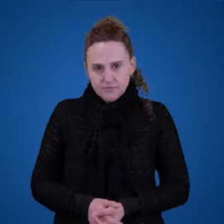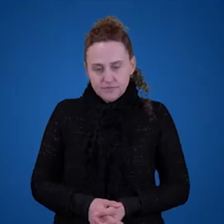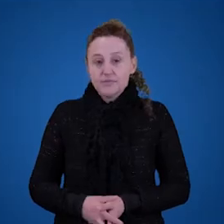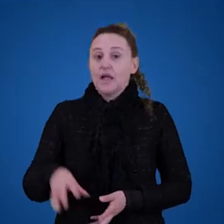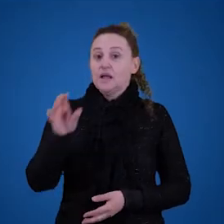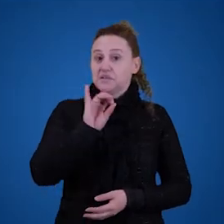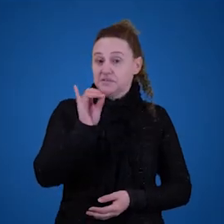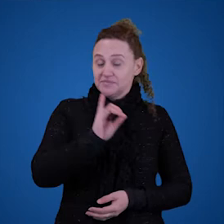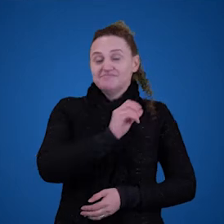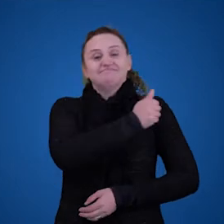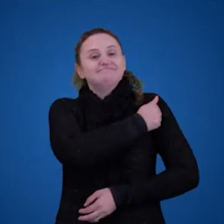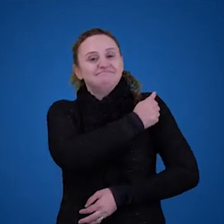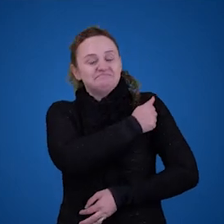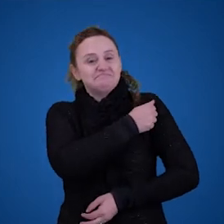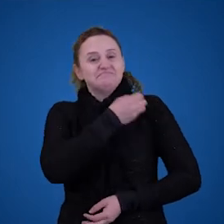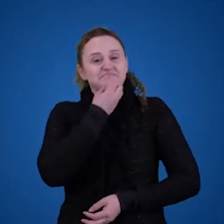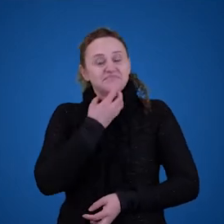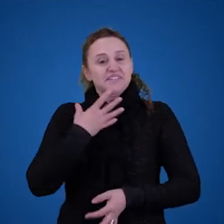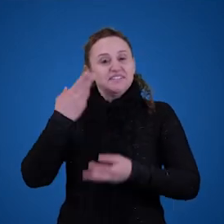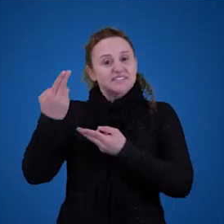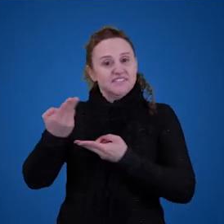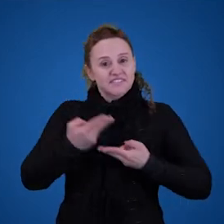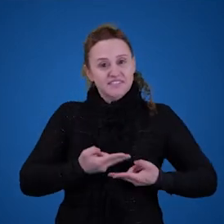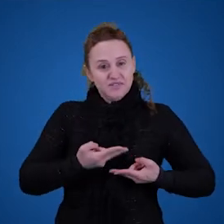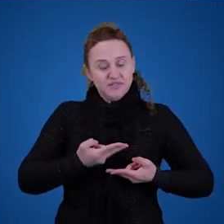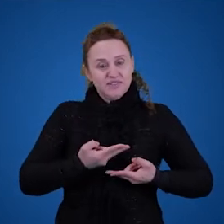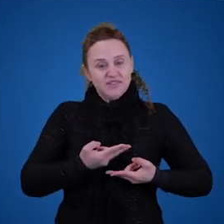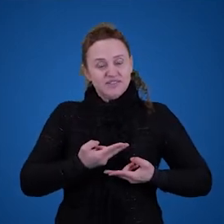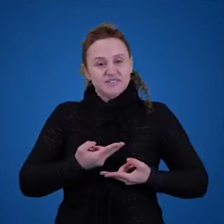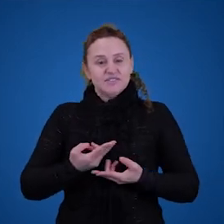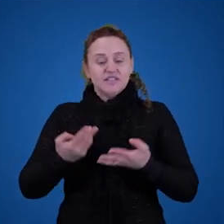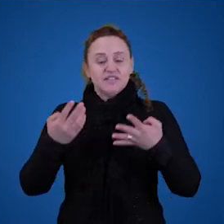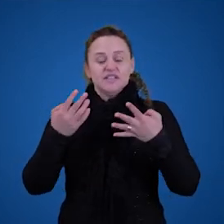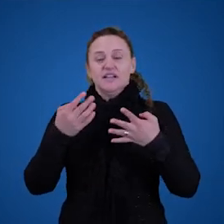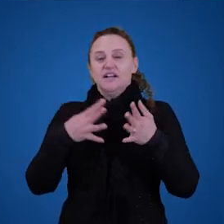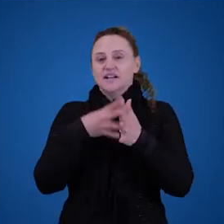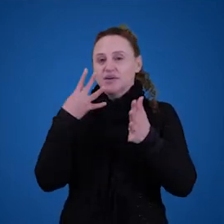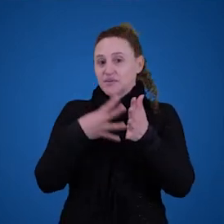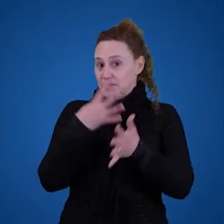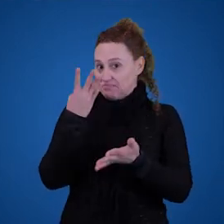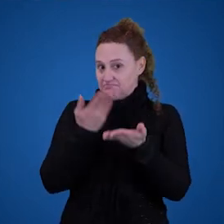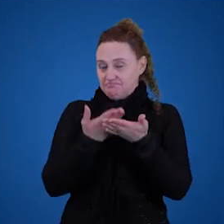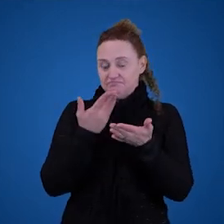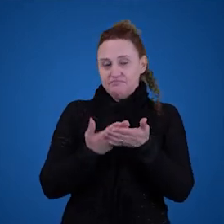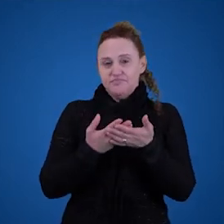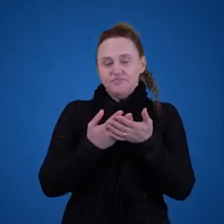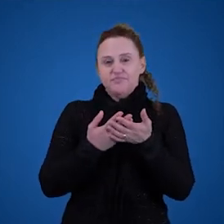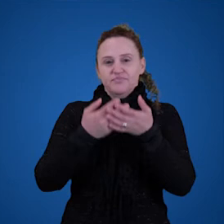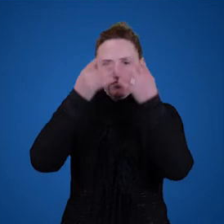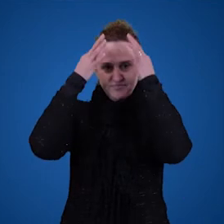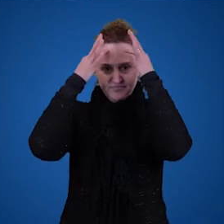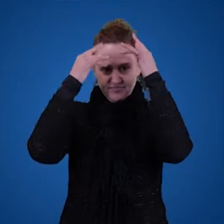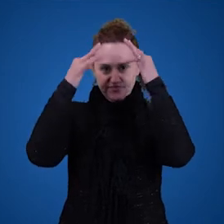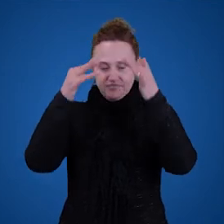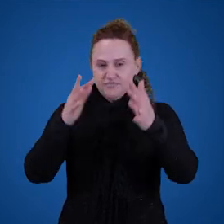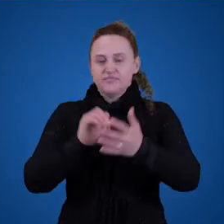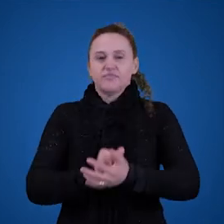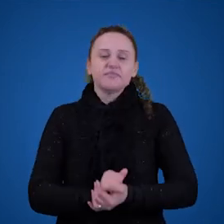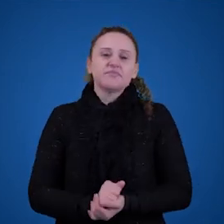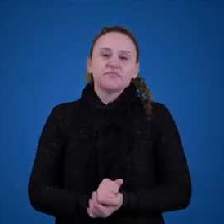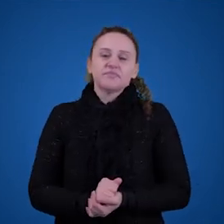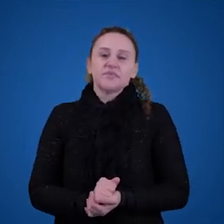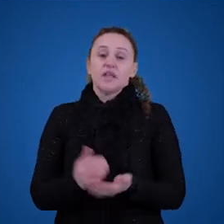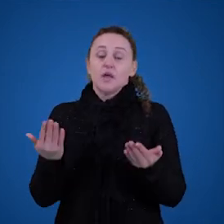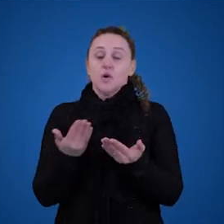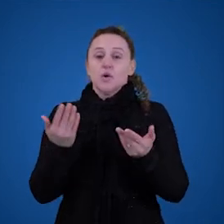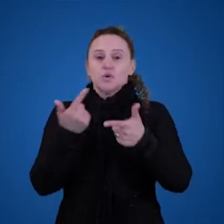Olá, alunos e alunas, sejam bem-vindos à nossa quarta aula do curso de Linguagem e Filosofia. Hoje a gente vai tratar dos problemas da